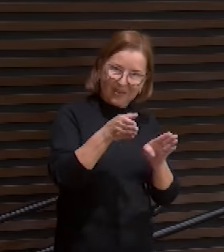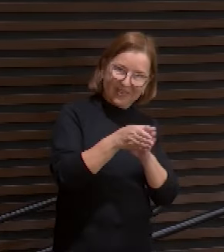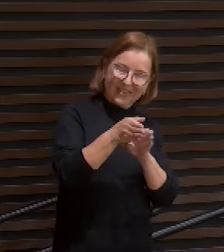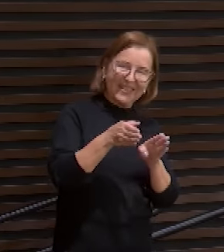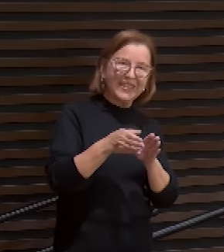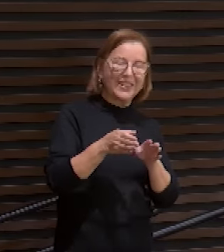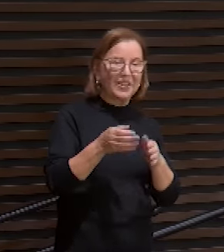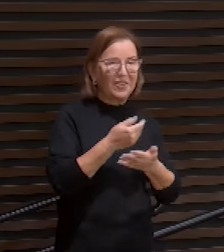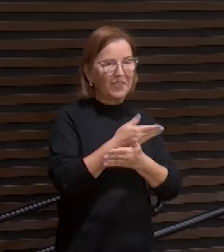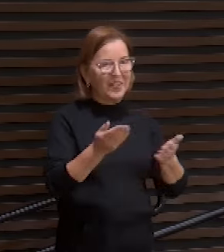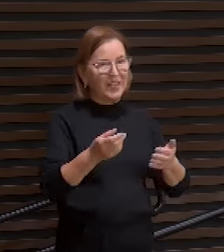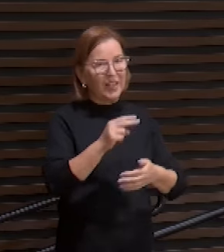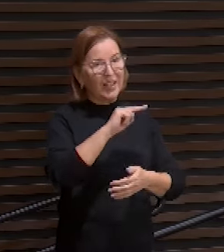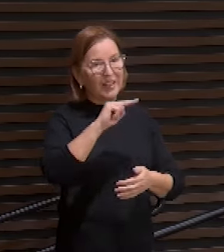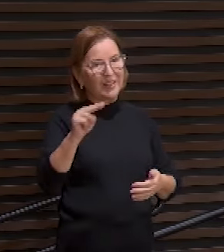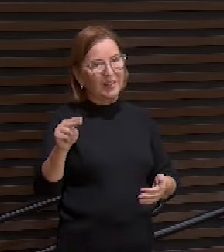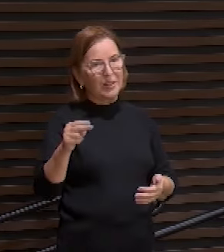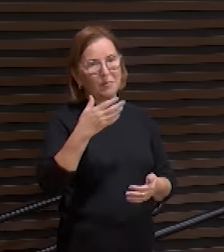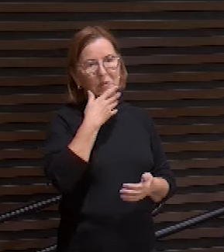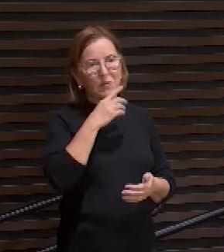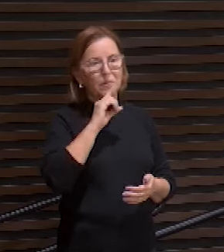Pai em nome de Cristo